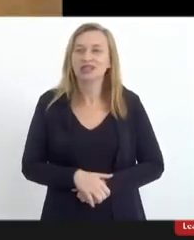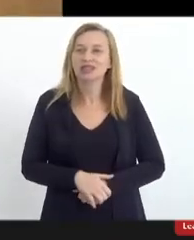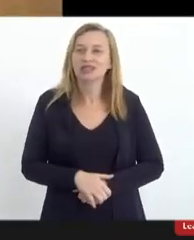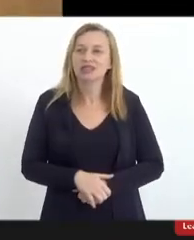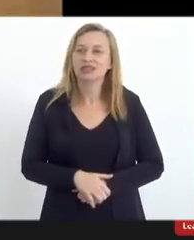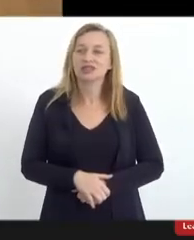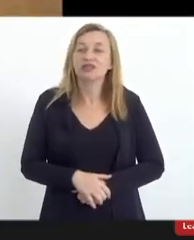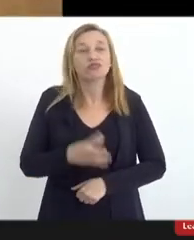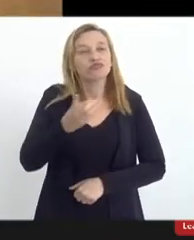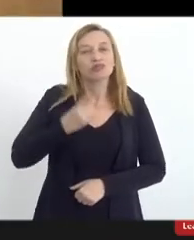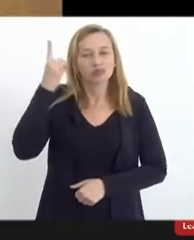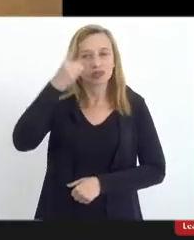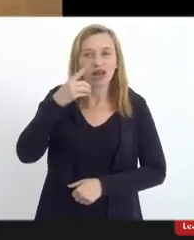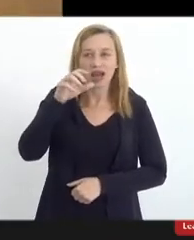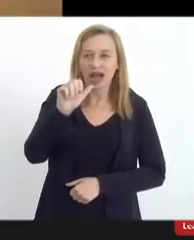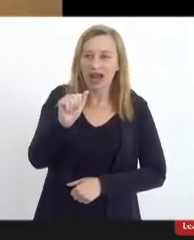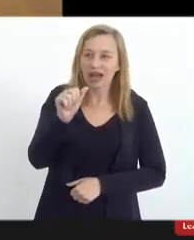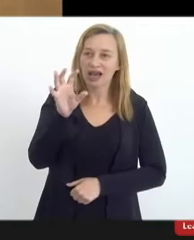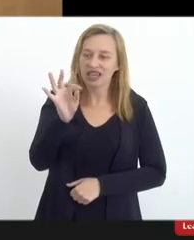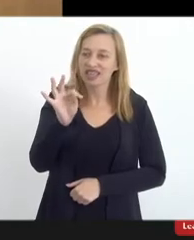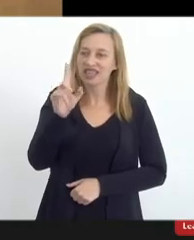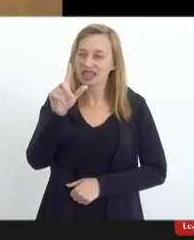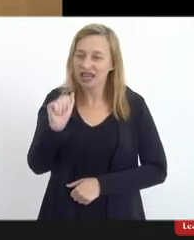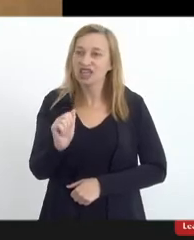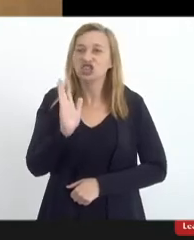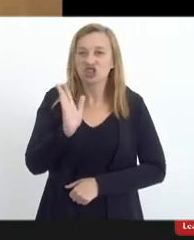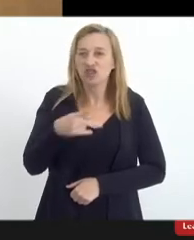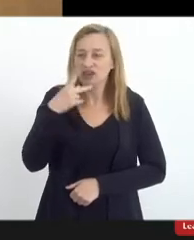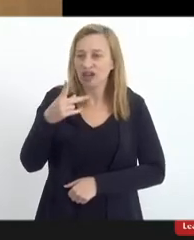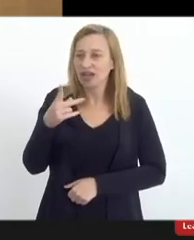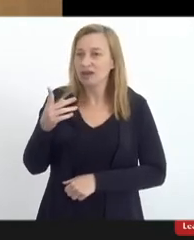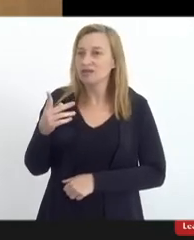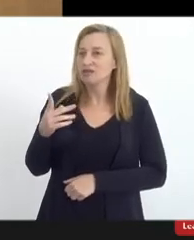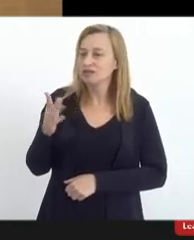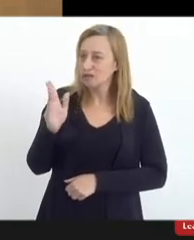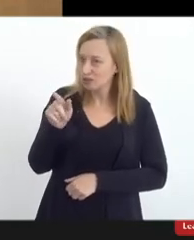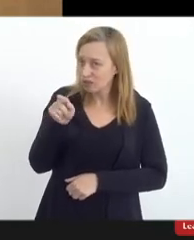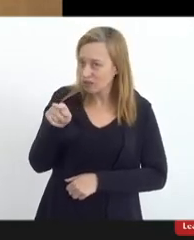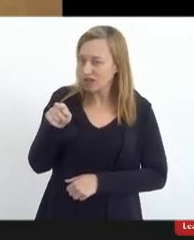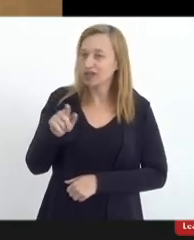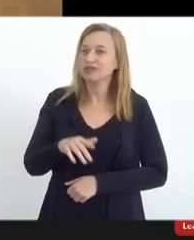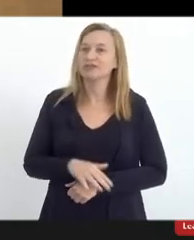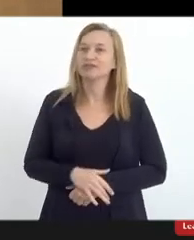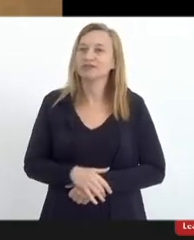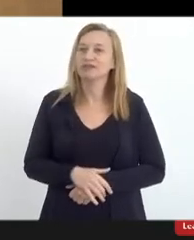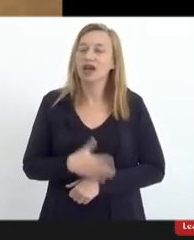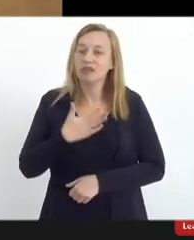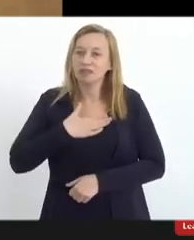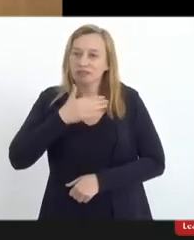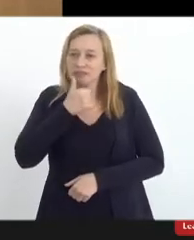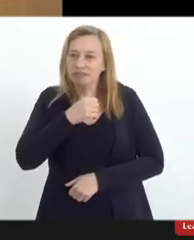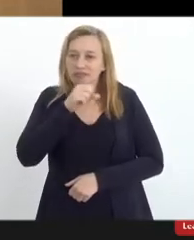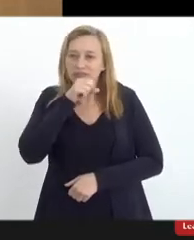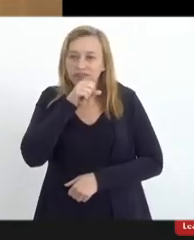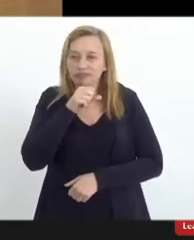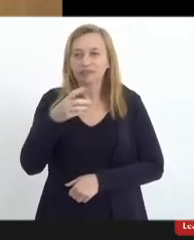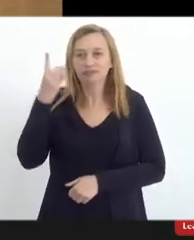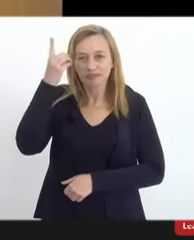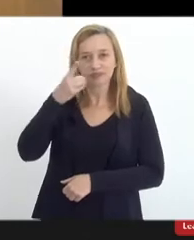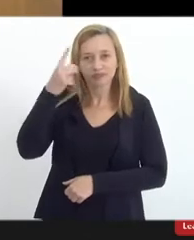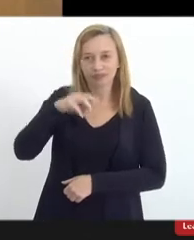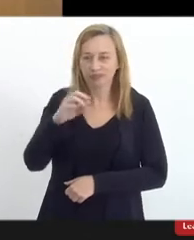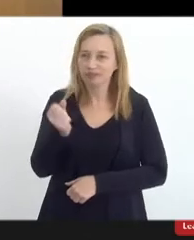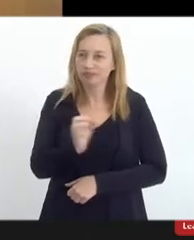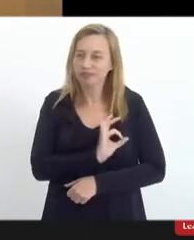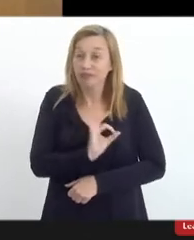O deputado Atila Nunes, eu já falei para ele pessoalmente, né, a minha mãe, deputada Marta